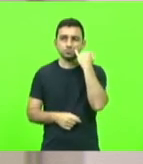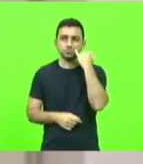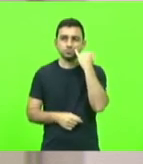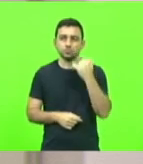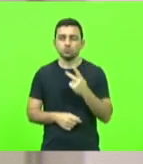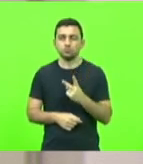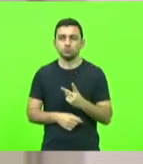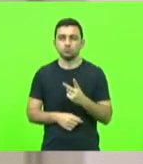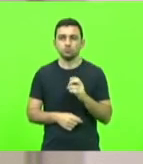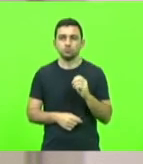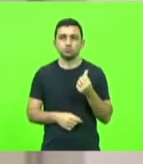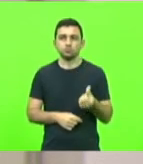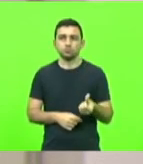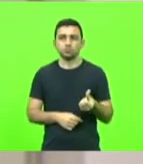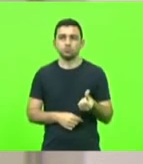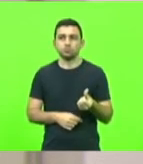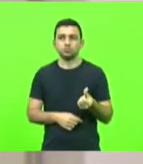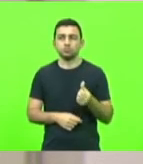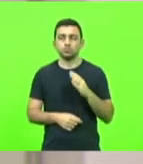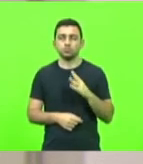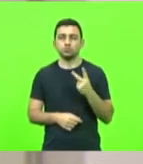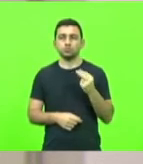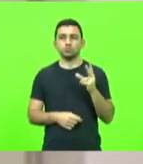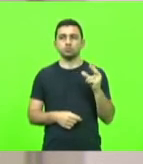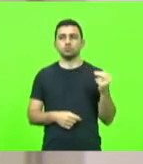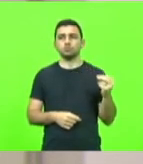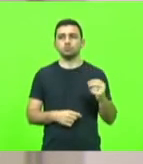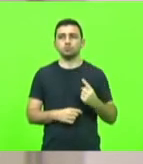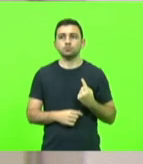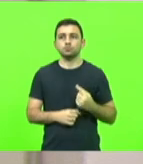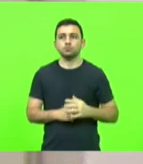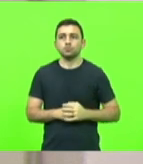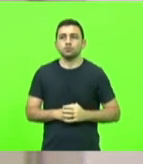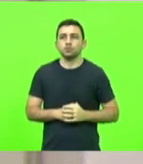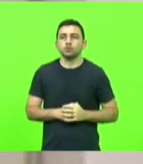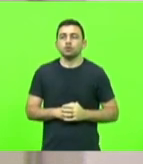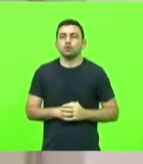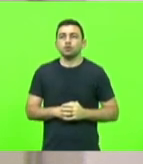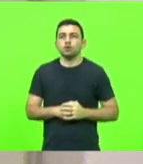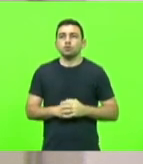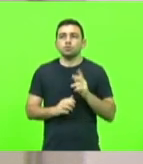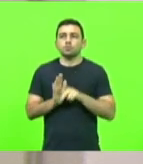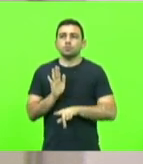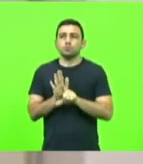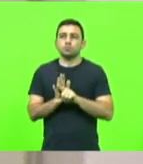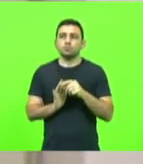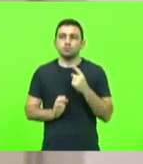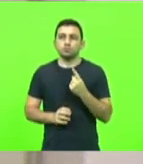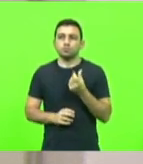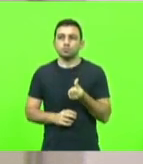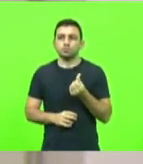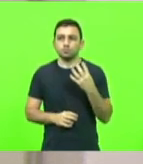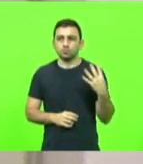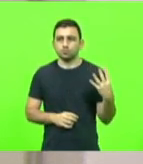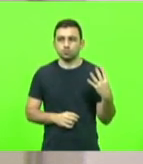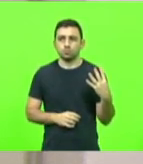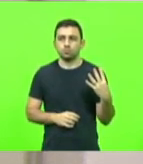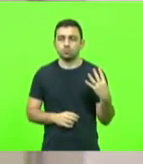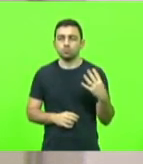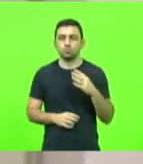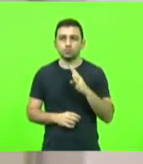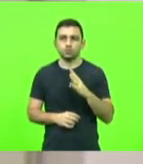206, barra 2021. O projeto de lei número 164, barra 2021,